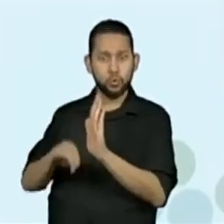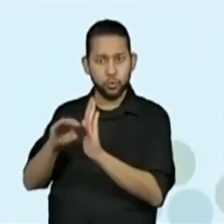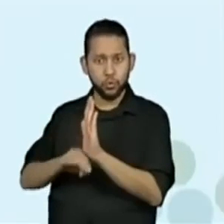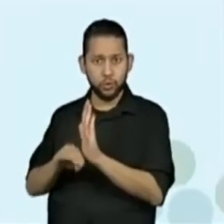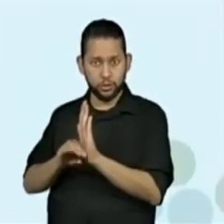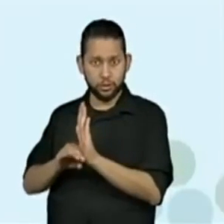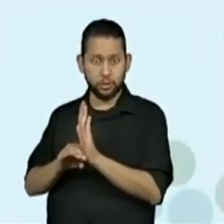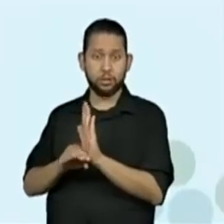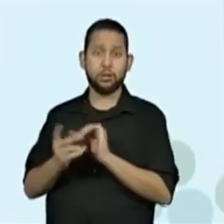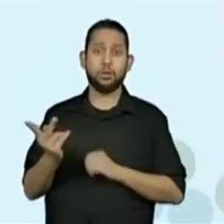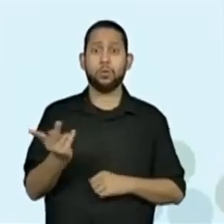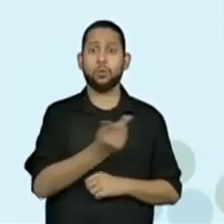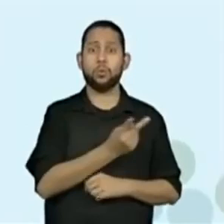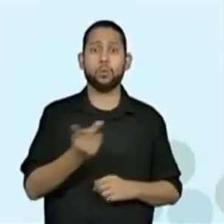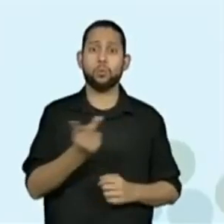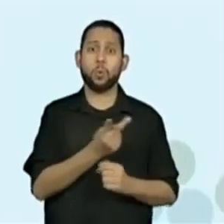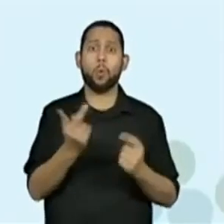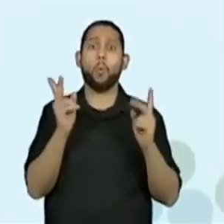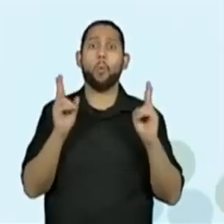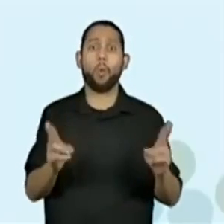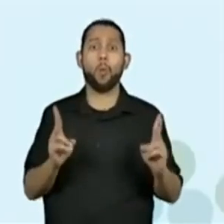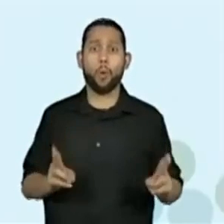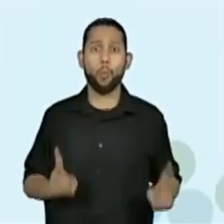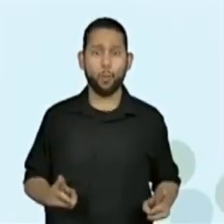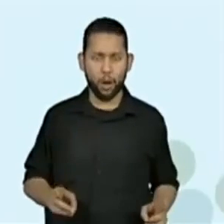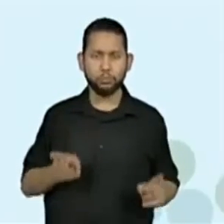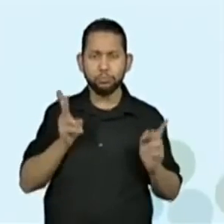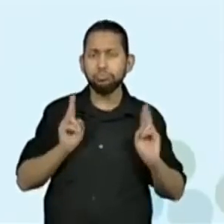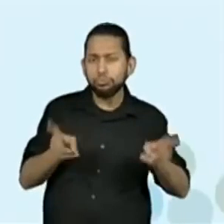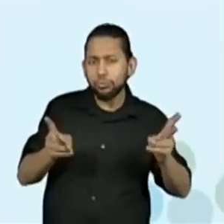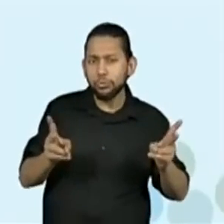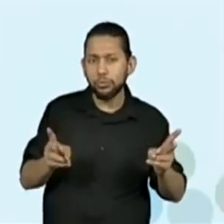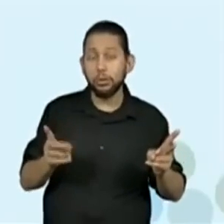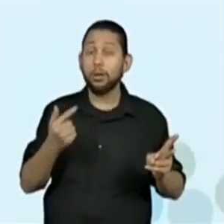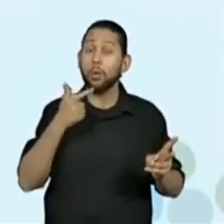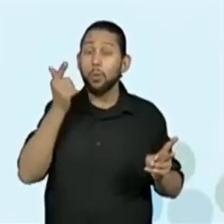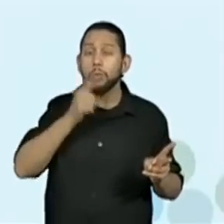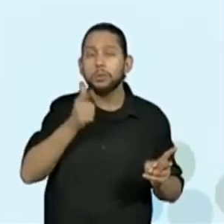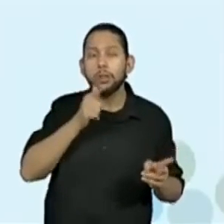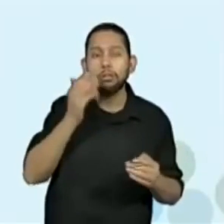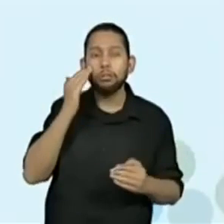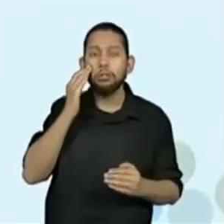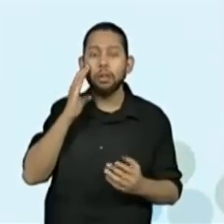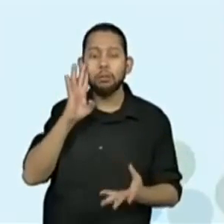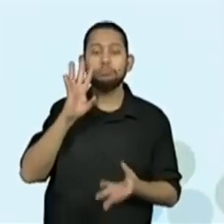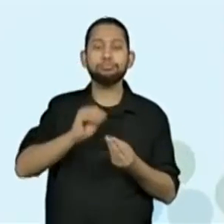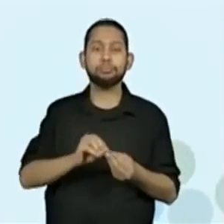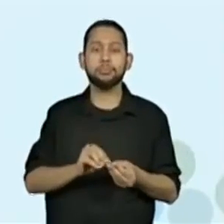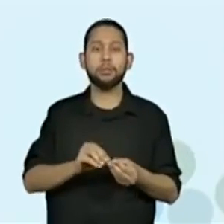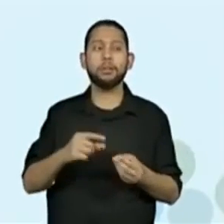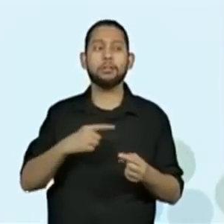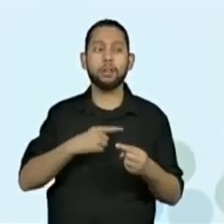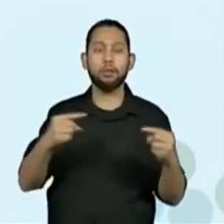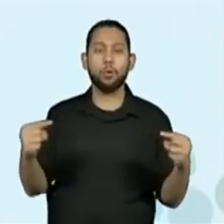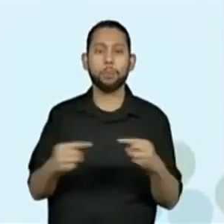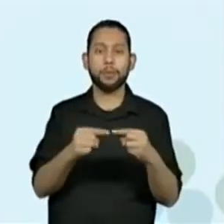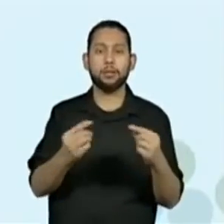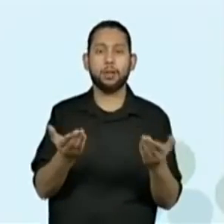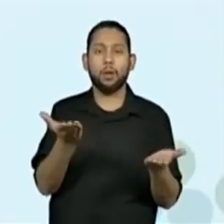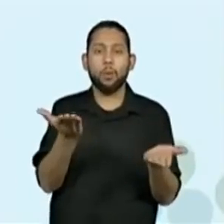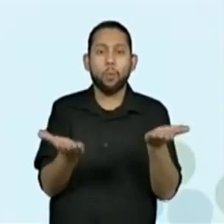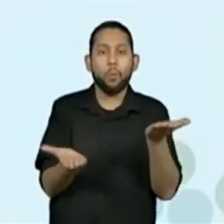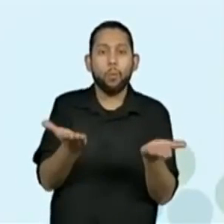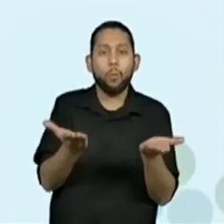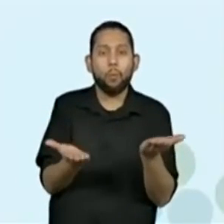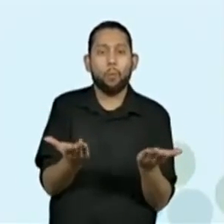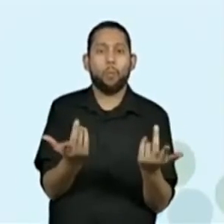um desses membros por um mesmo número para construir a noção de equivalência. Então nós